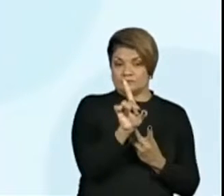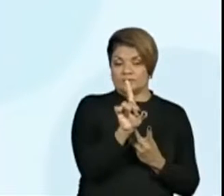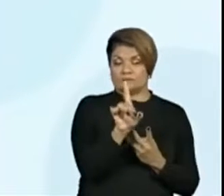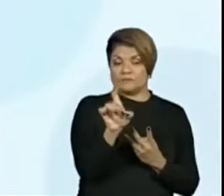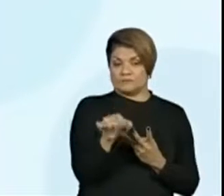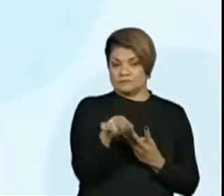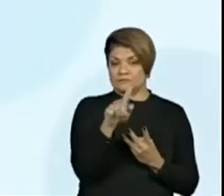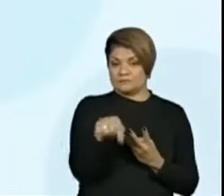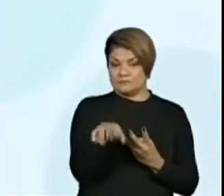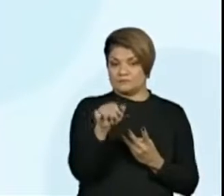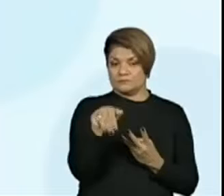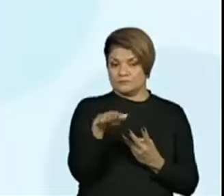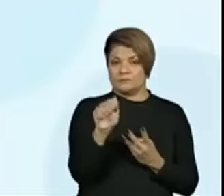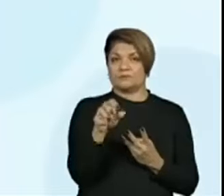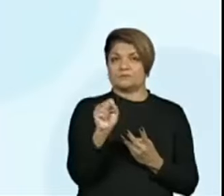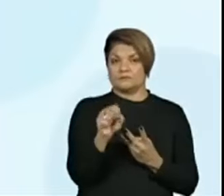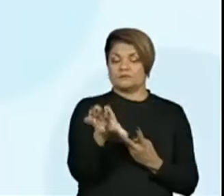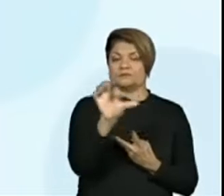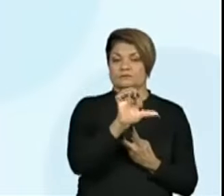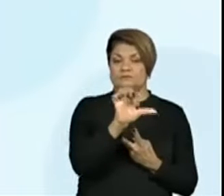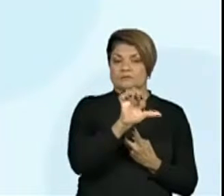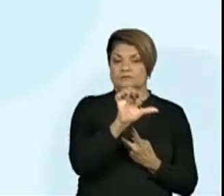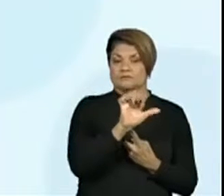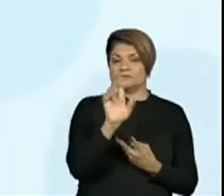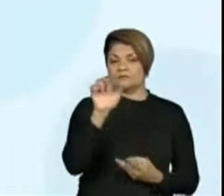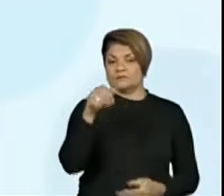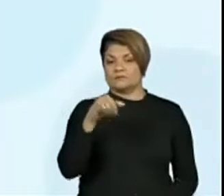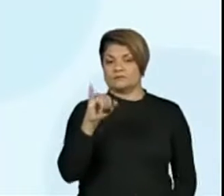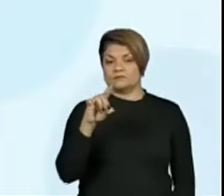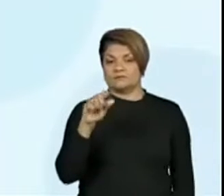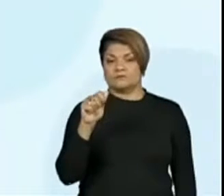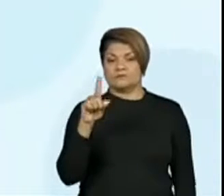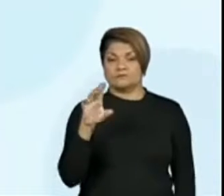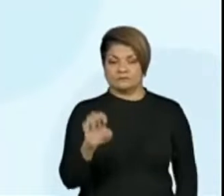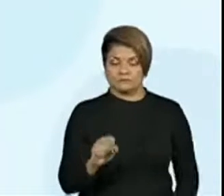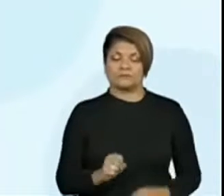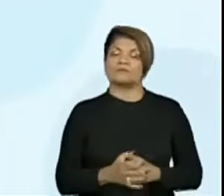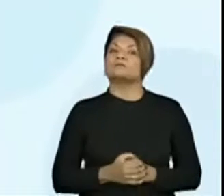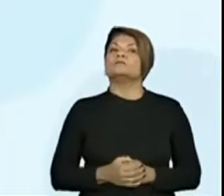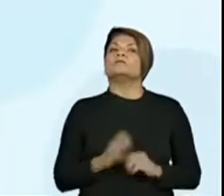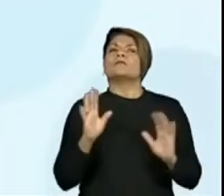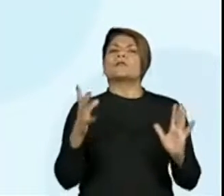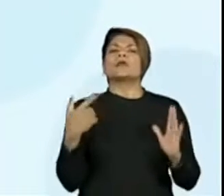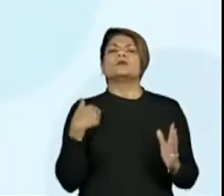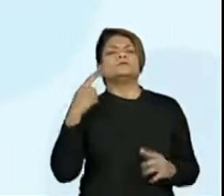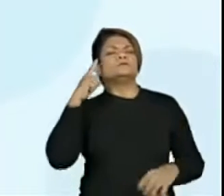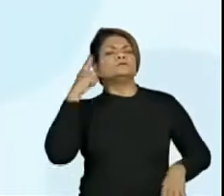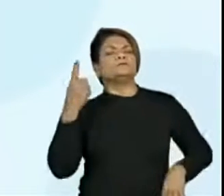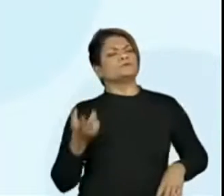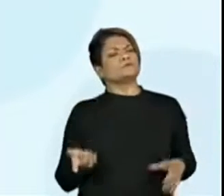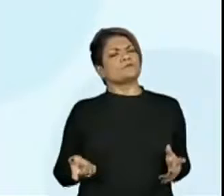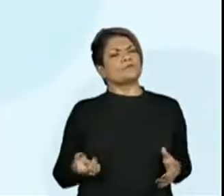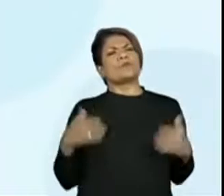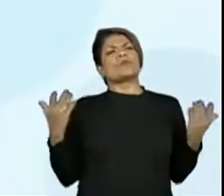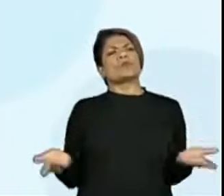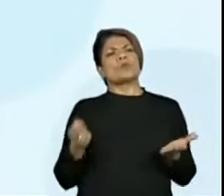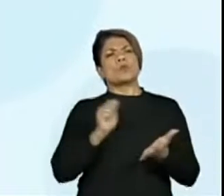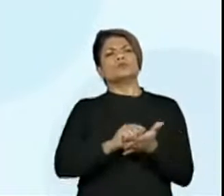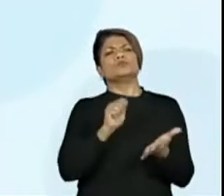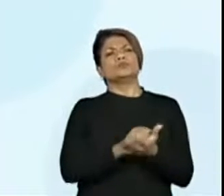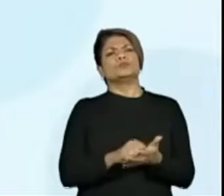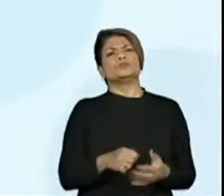unidades. E aí vem a pergunta, olha só. Qual número ele escreveu?